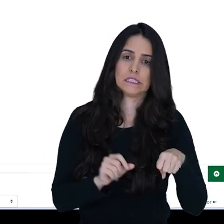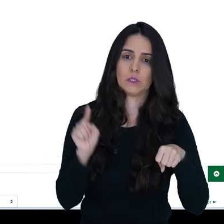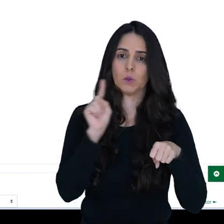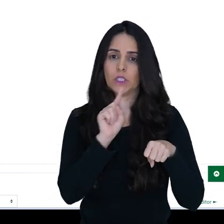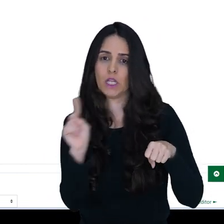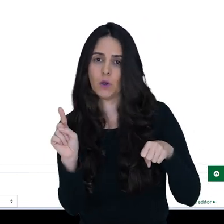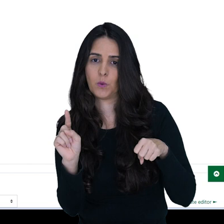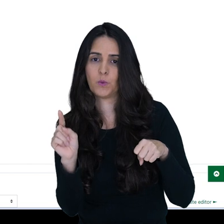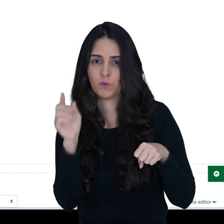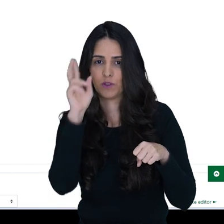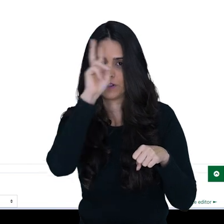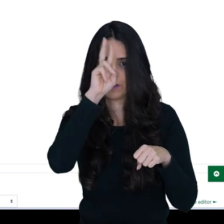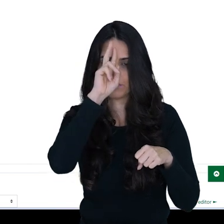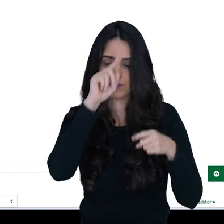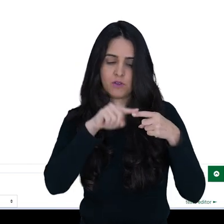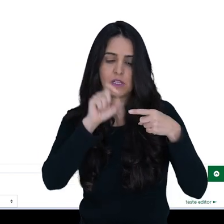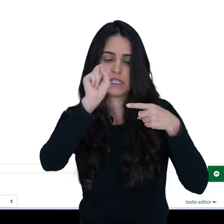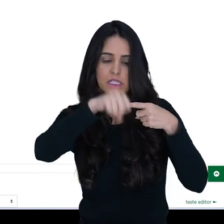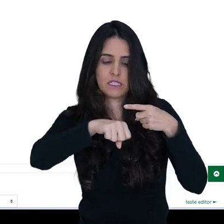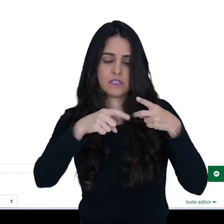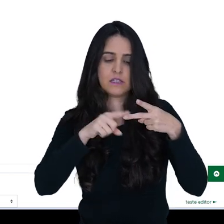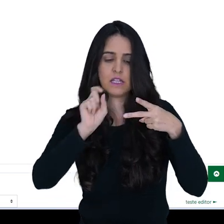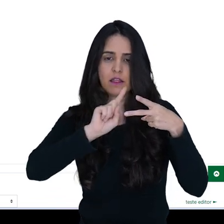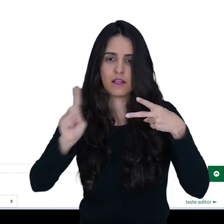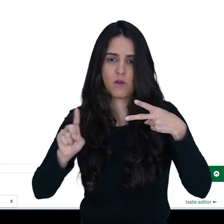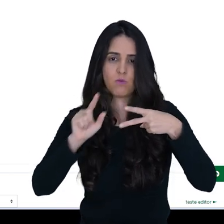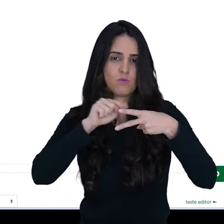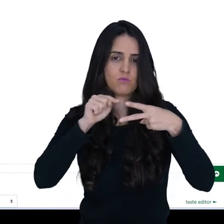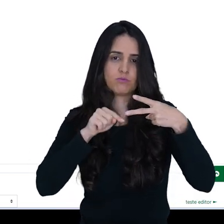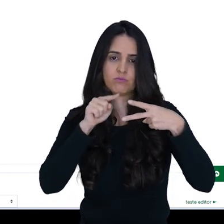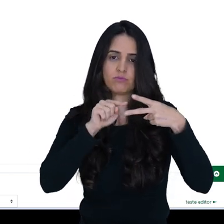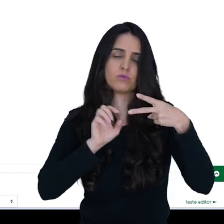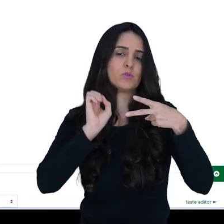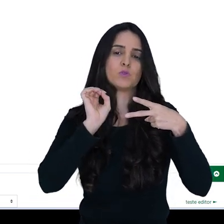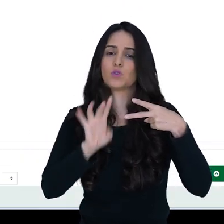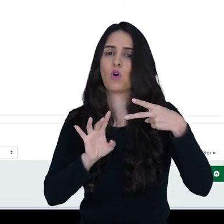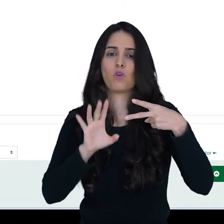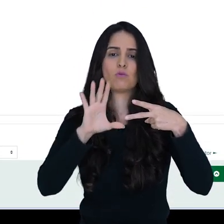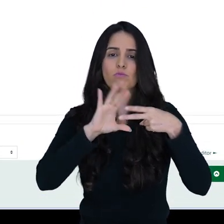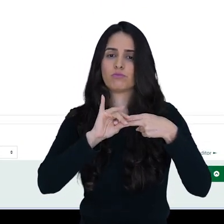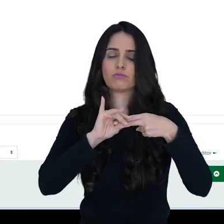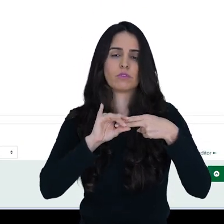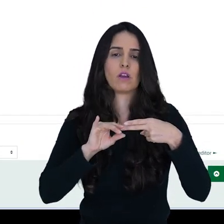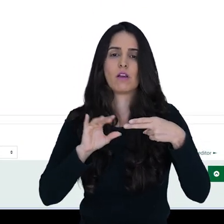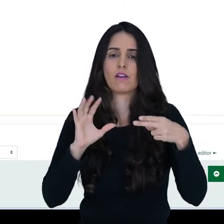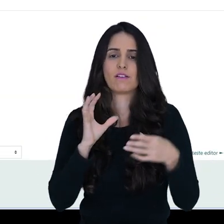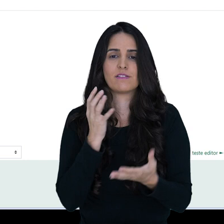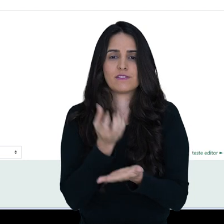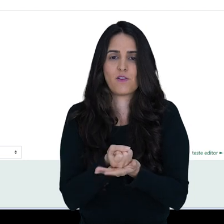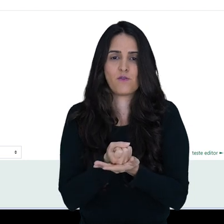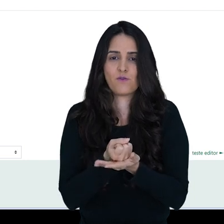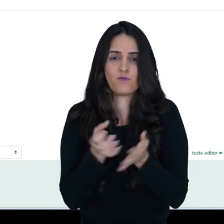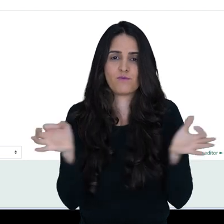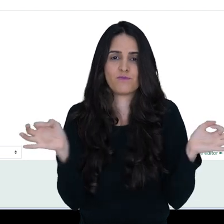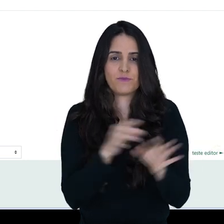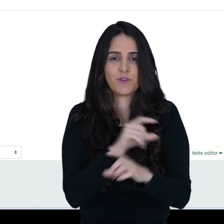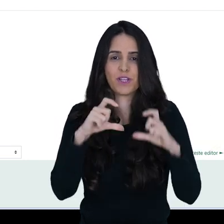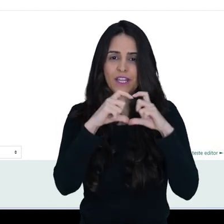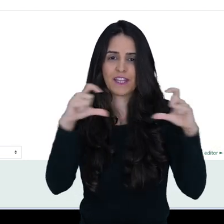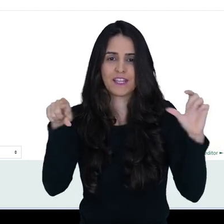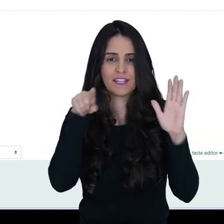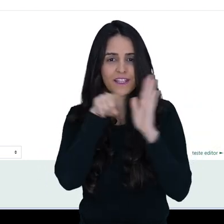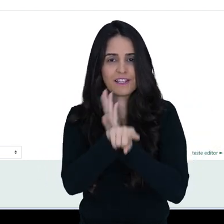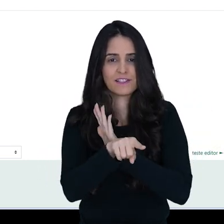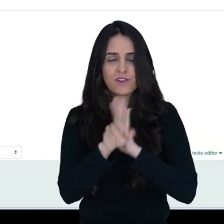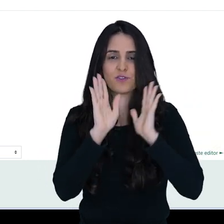e resposta não na outra linha. E pronto. Vou salvar a questão. E